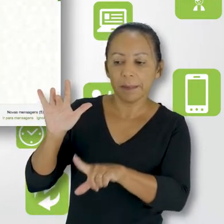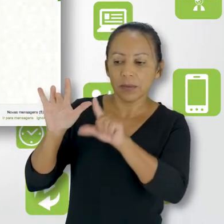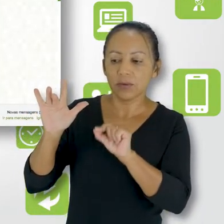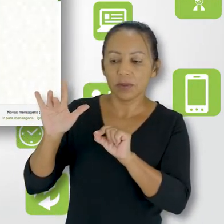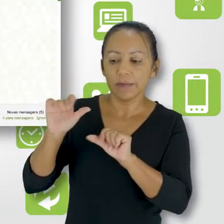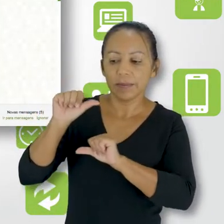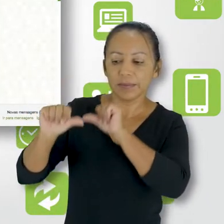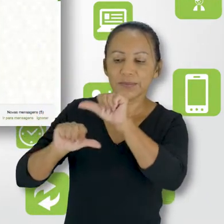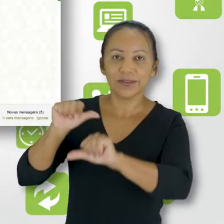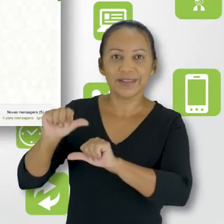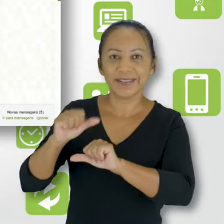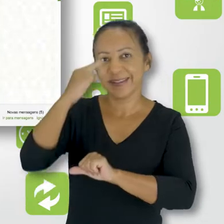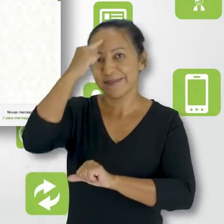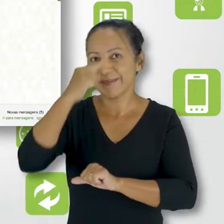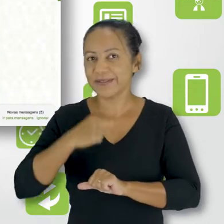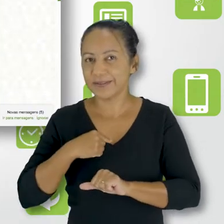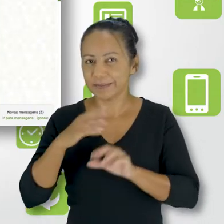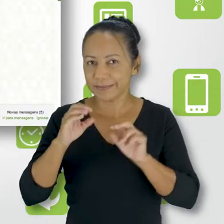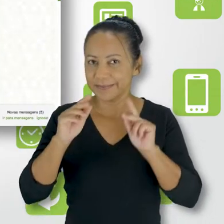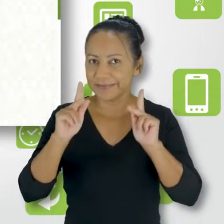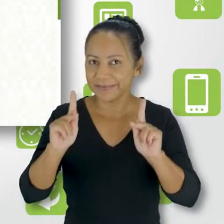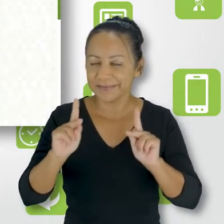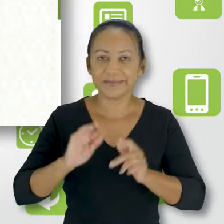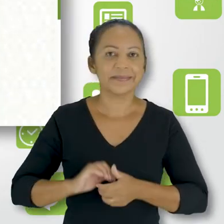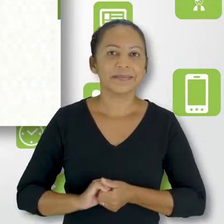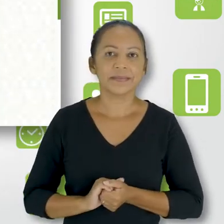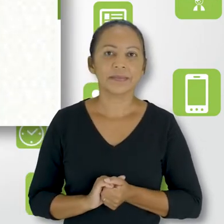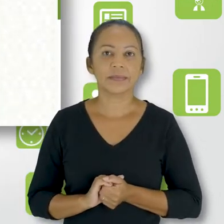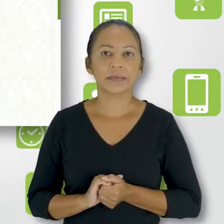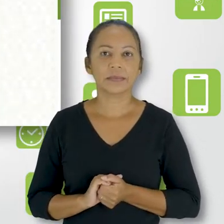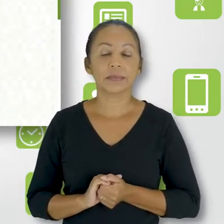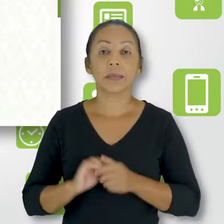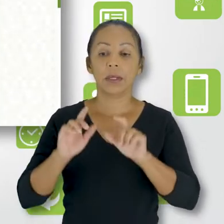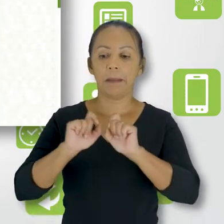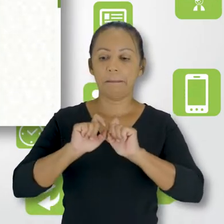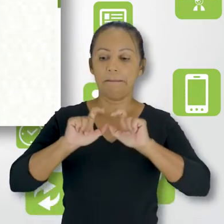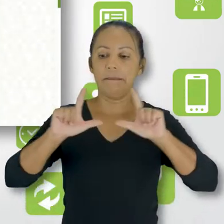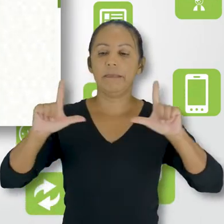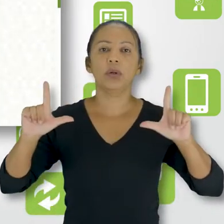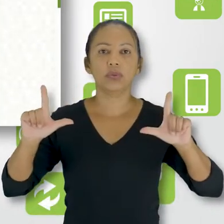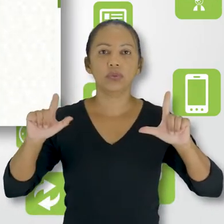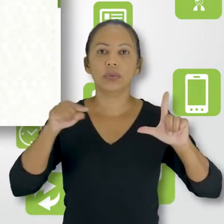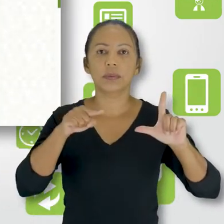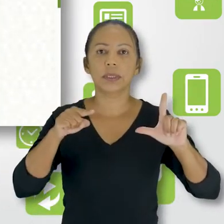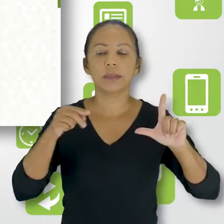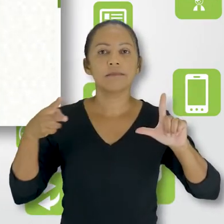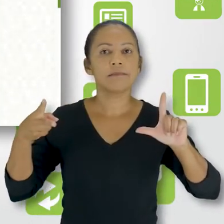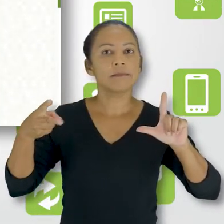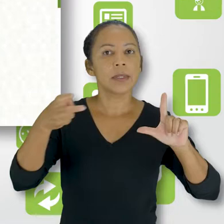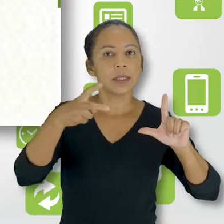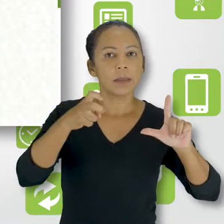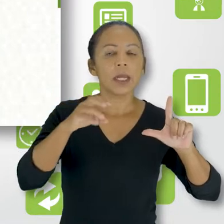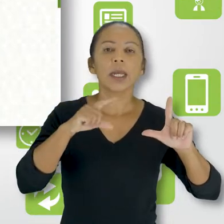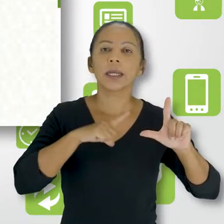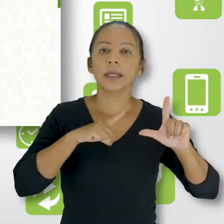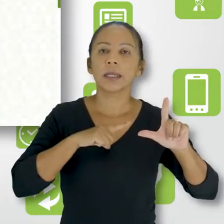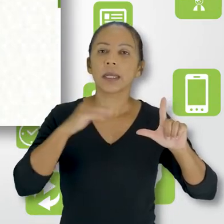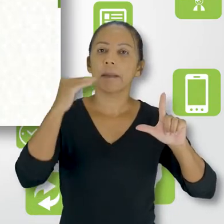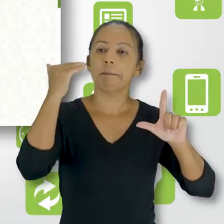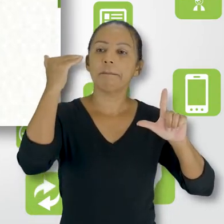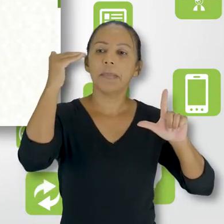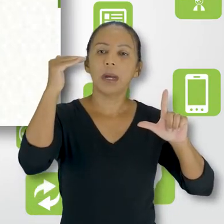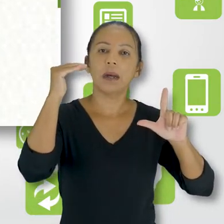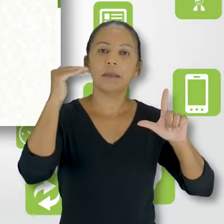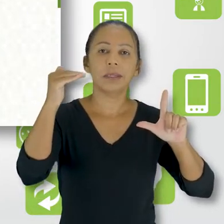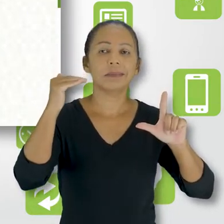e vir em preferências modificar perfil, tá certo? Quando essa janela se abrir, você vai ver que tem alguns